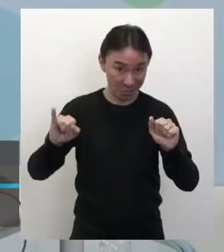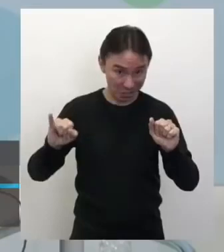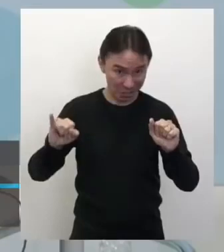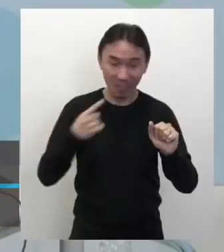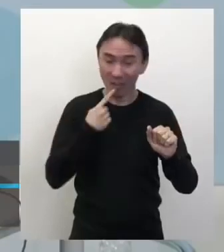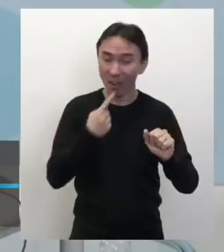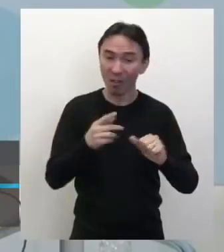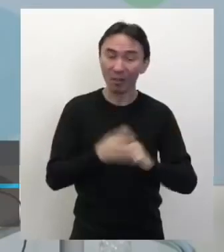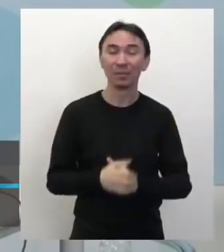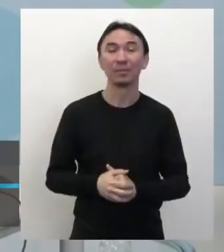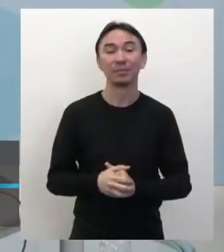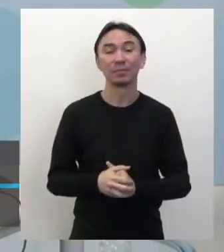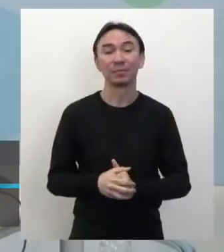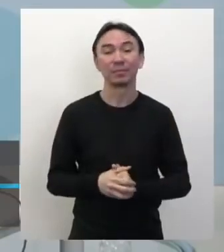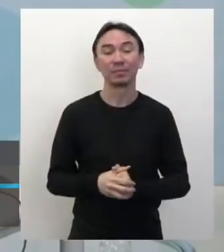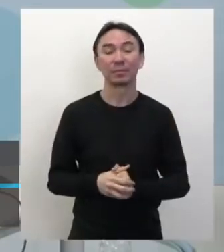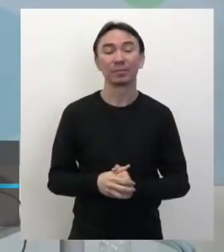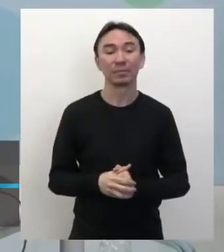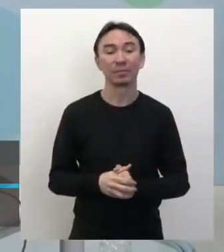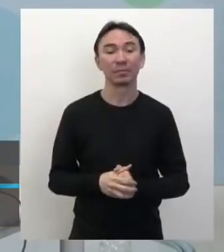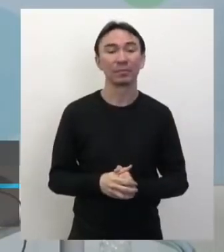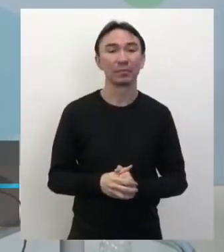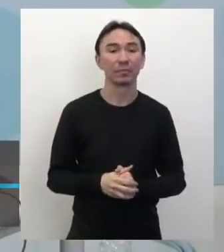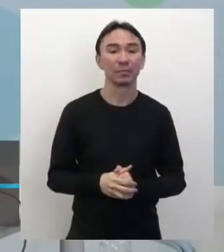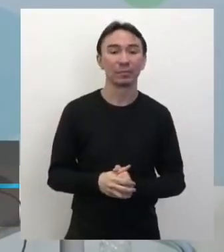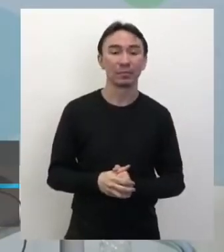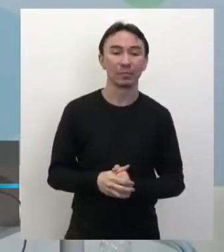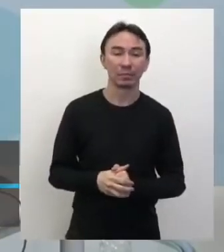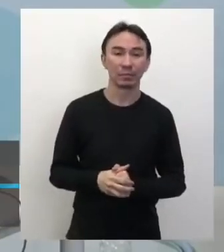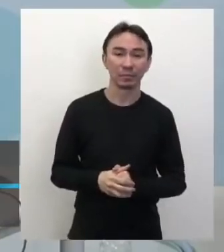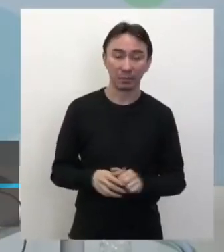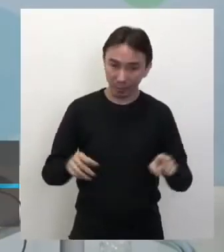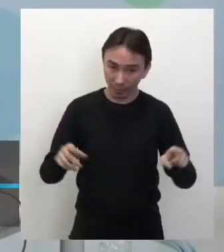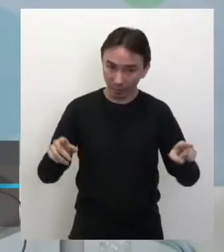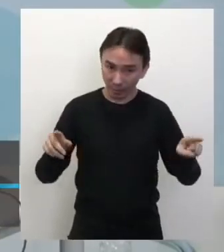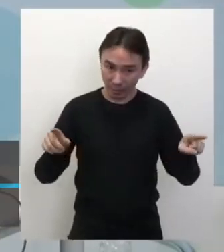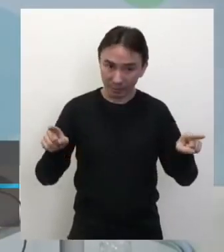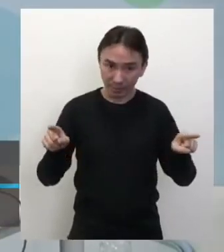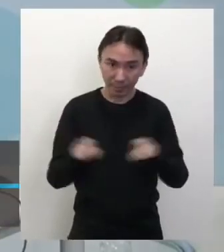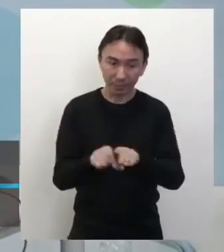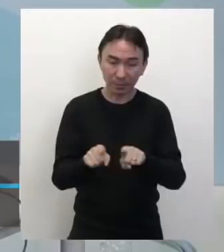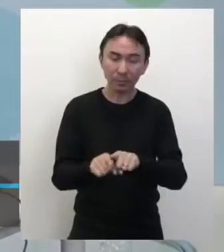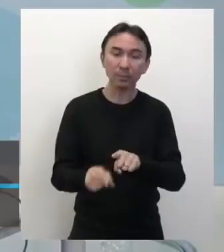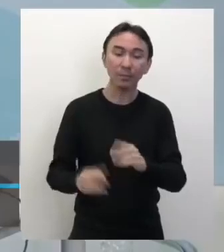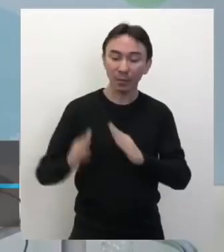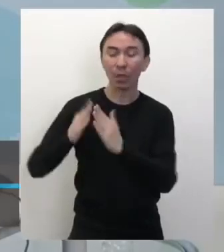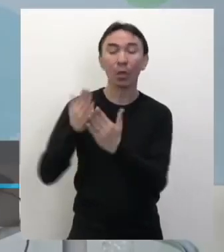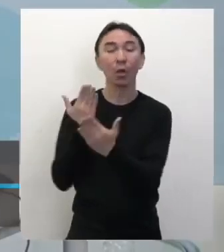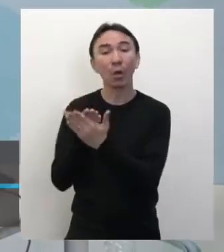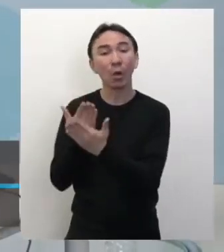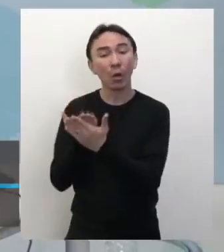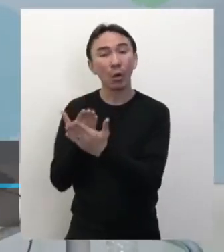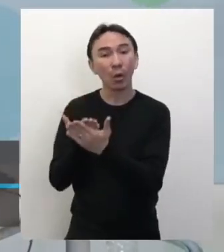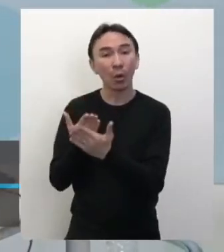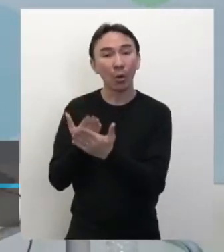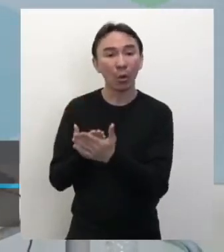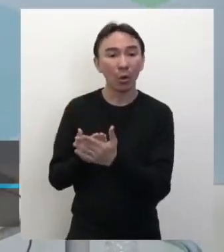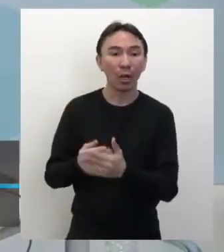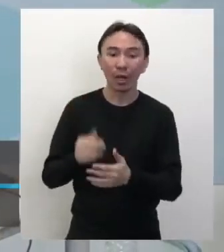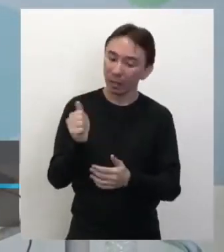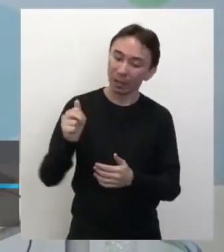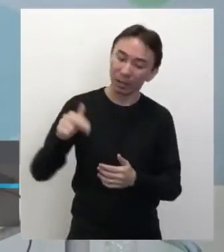a participação dos alunos da Escola José Carlos Antunes,